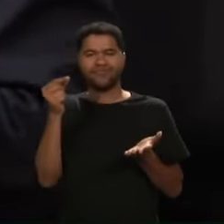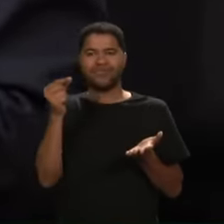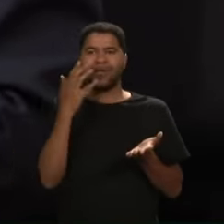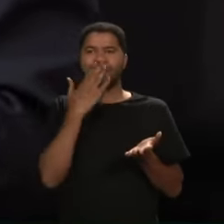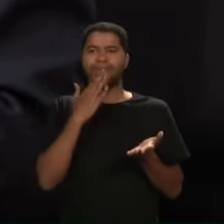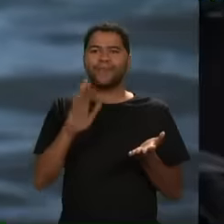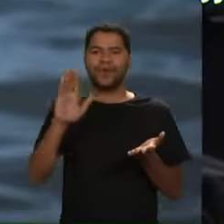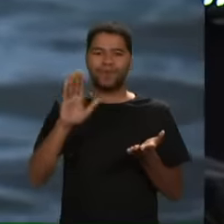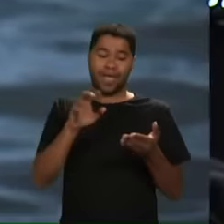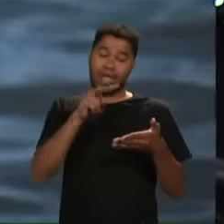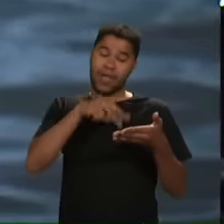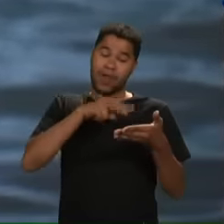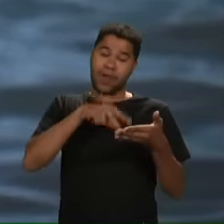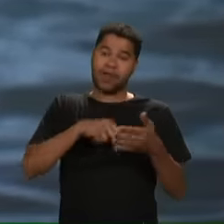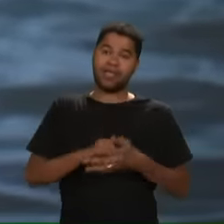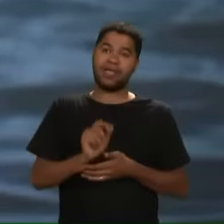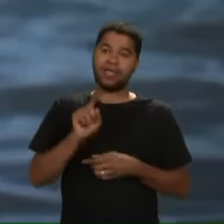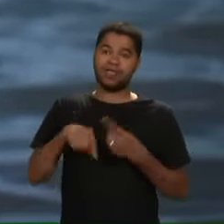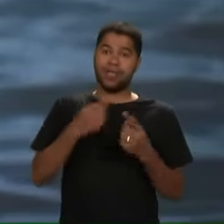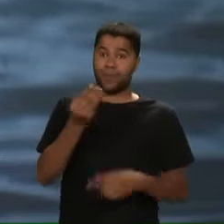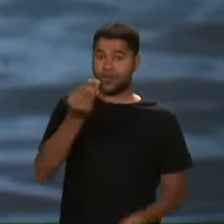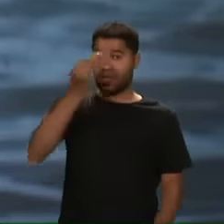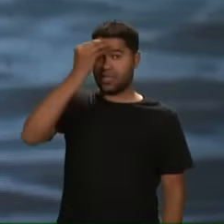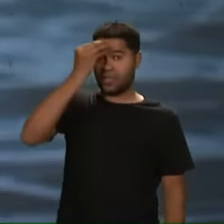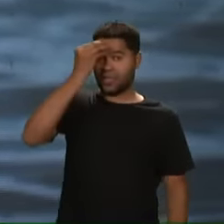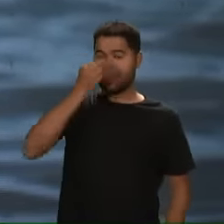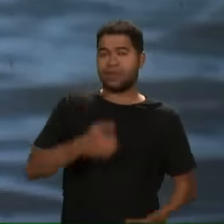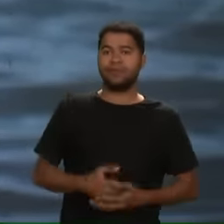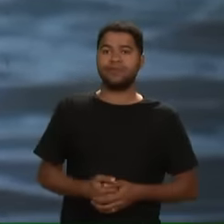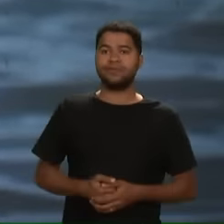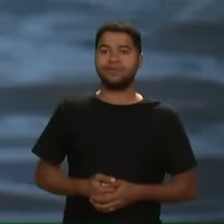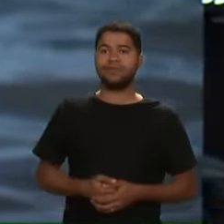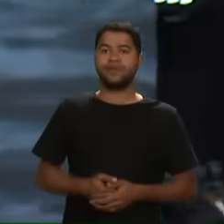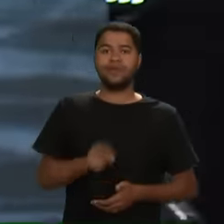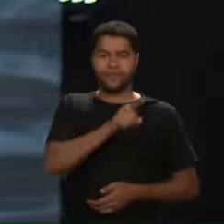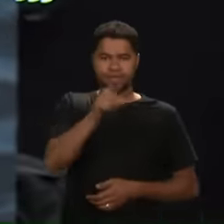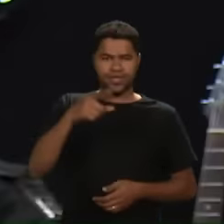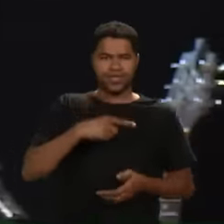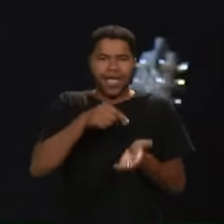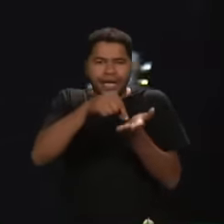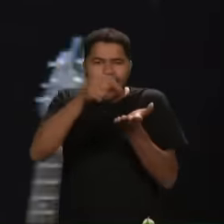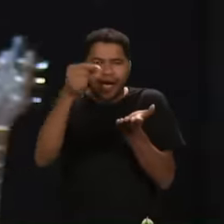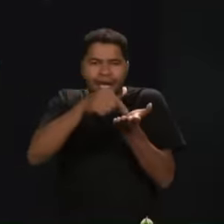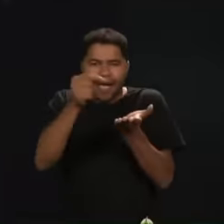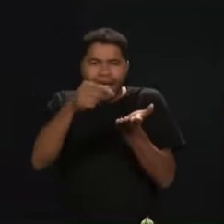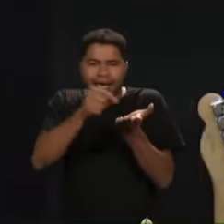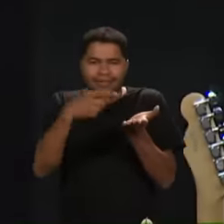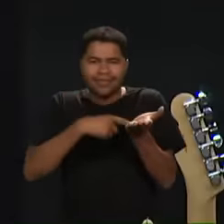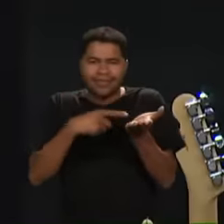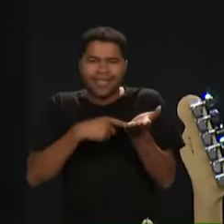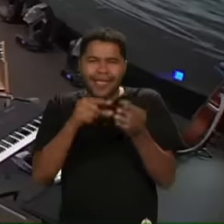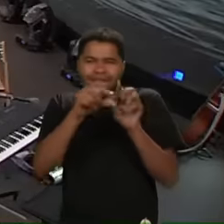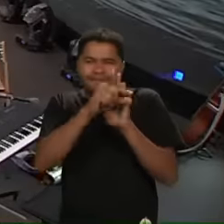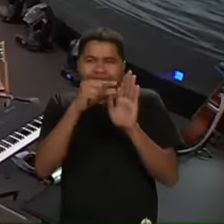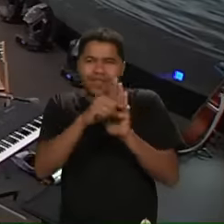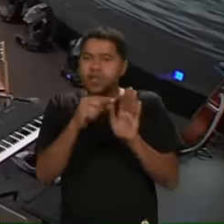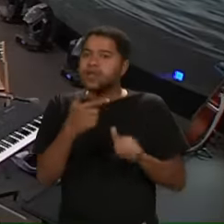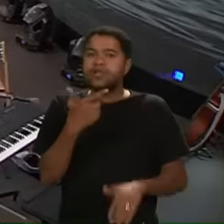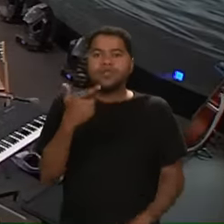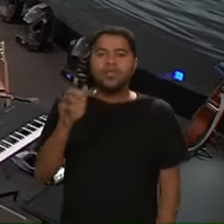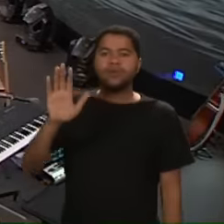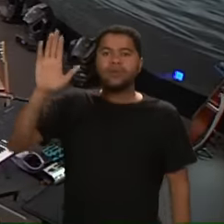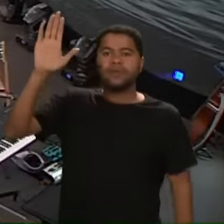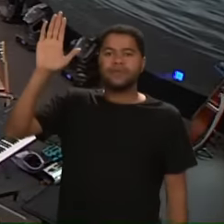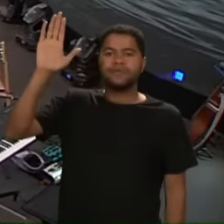Aí eu lia E decorava aquela promessa Quantos tem caixinha de promessas em casa? Levante a mão Isso Quem não tem